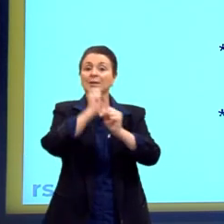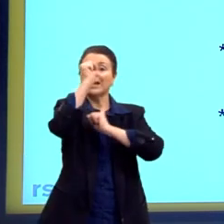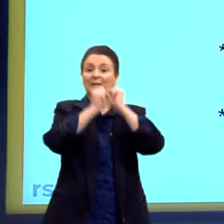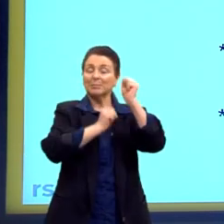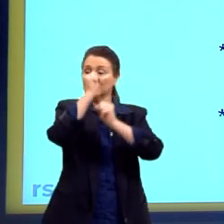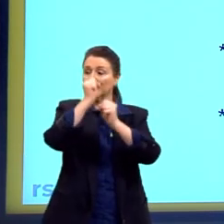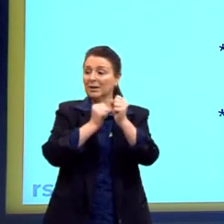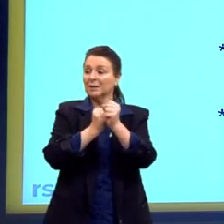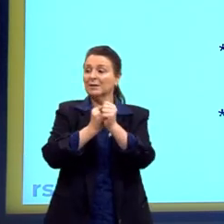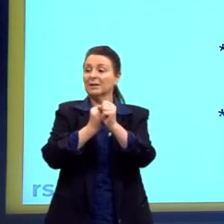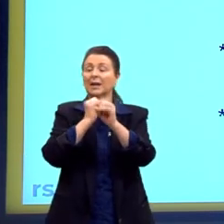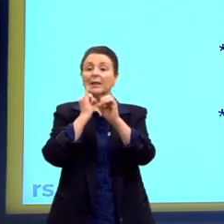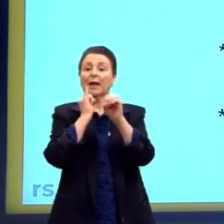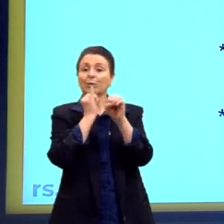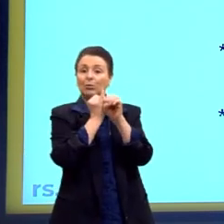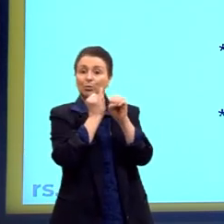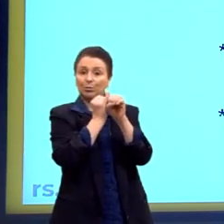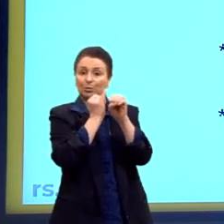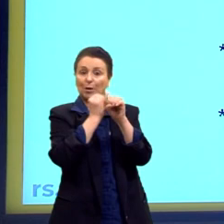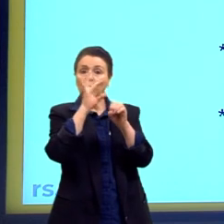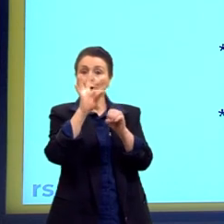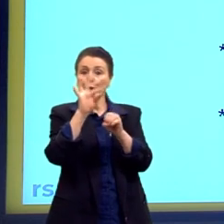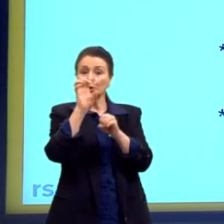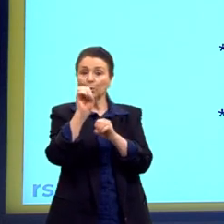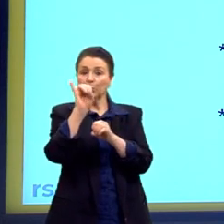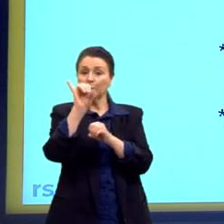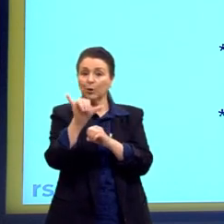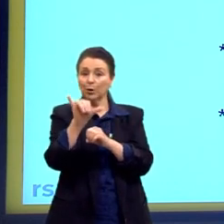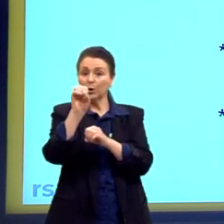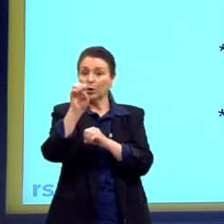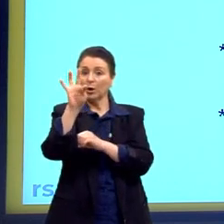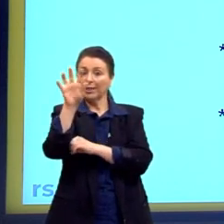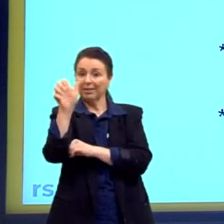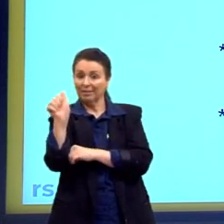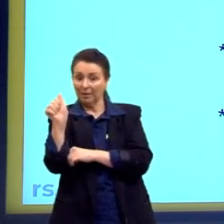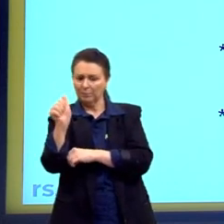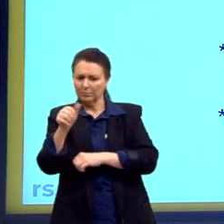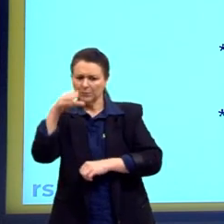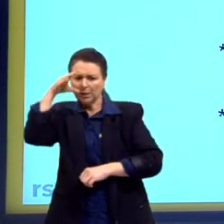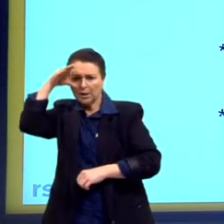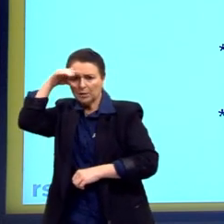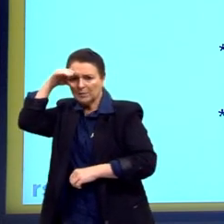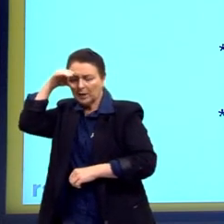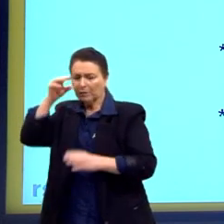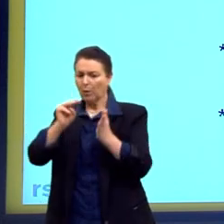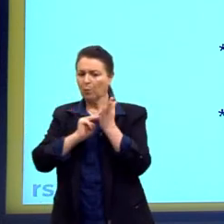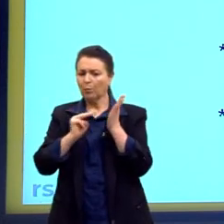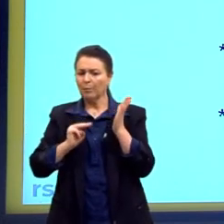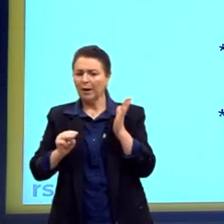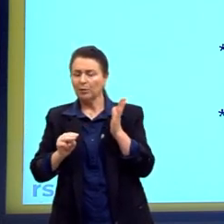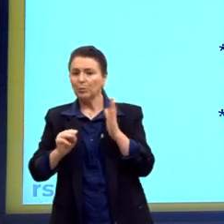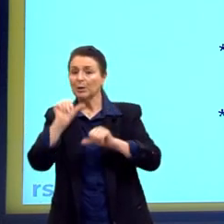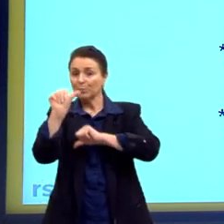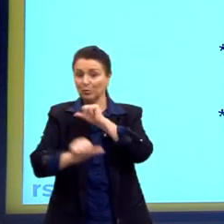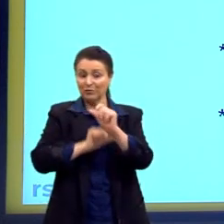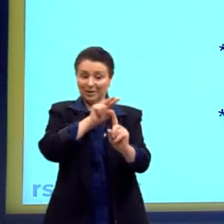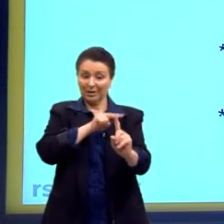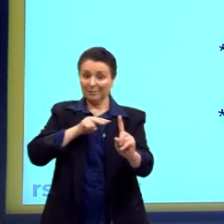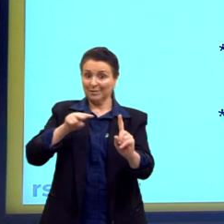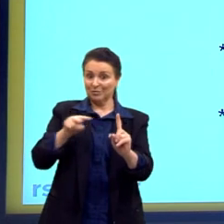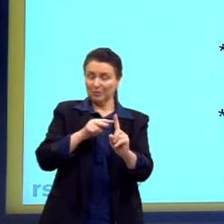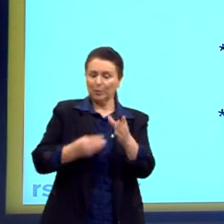observa algumas perspectivas da Ford e modifica essas perspectivas. Então, olha só,